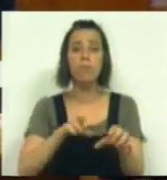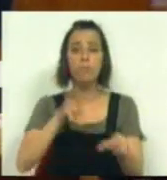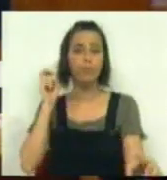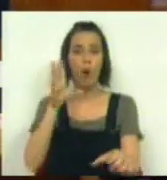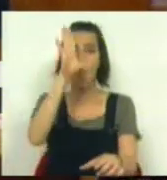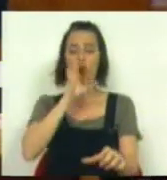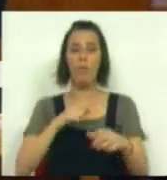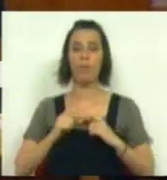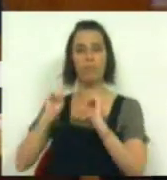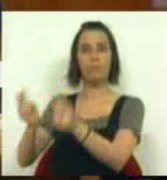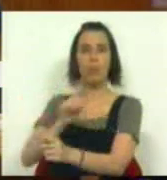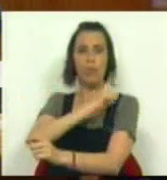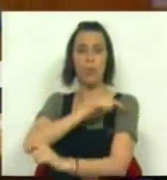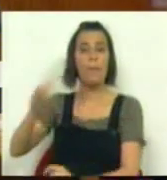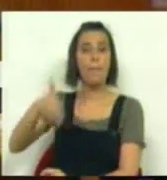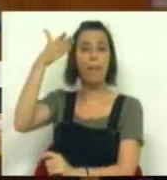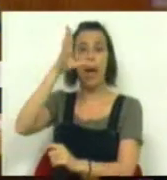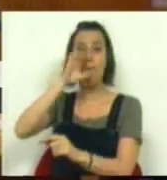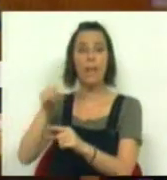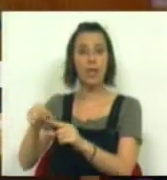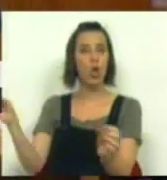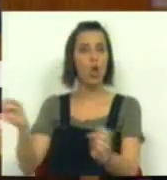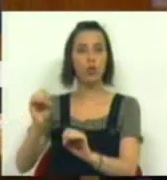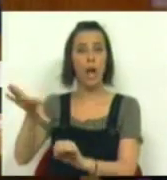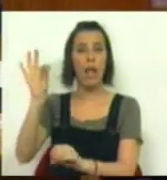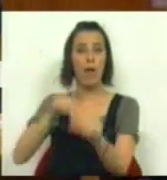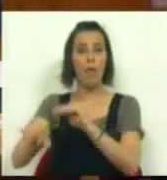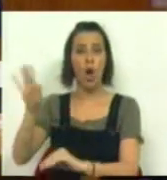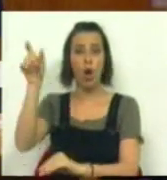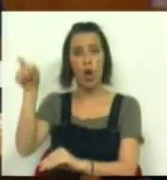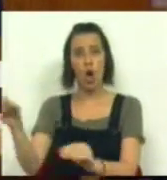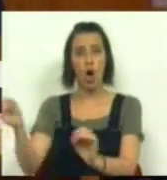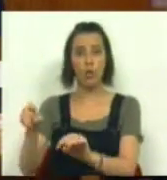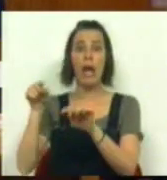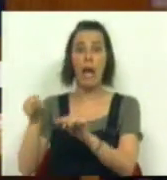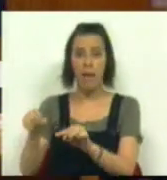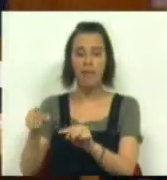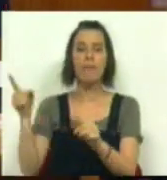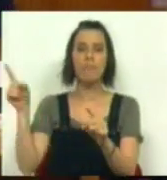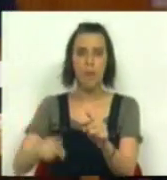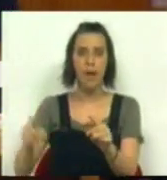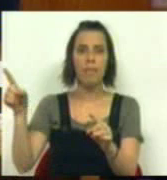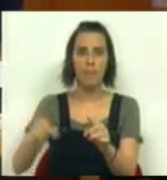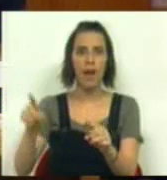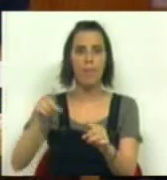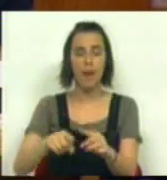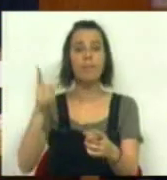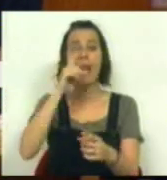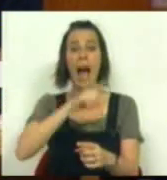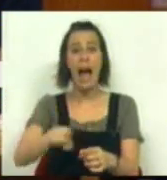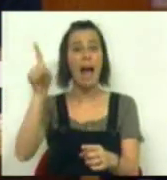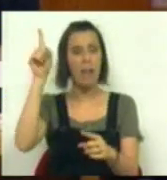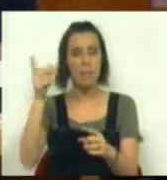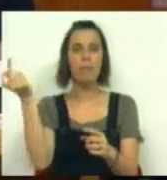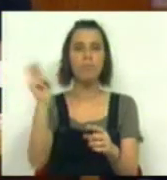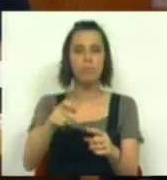Governo entregando o poder a um Primeiro-Ministro que não tinha sido eleito. E foi assim quando, vez após vez, a chanceler alemã